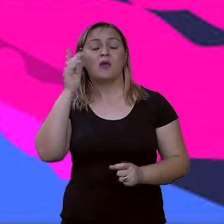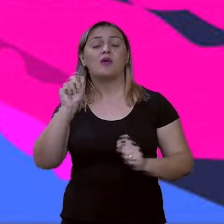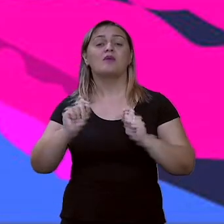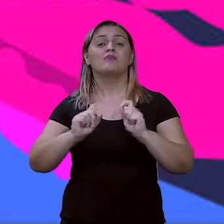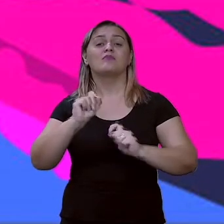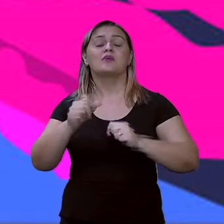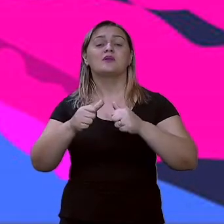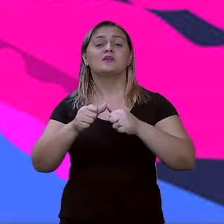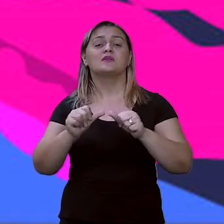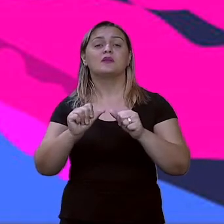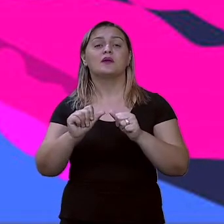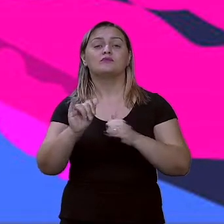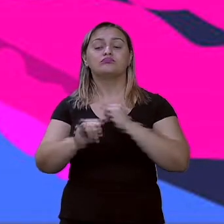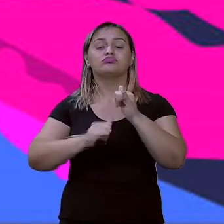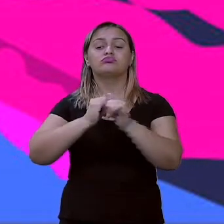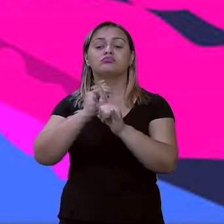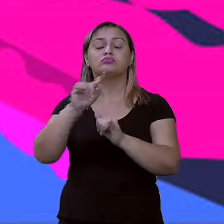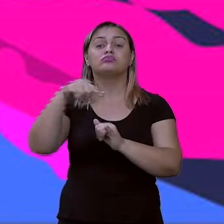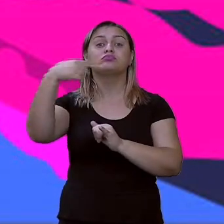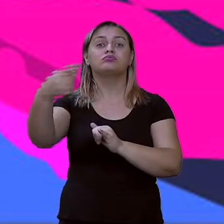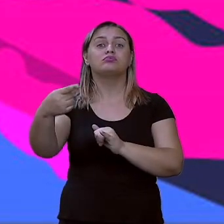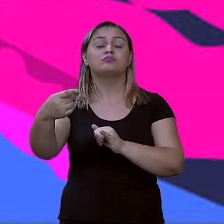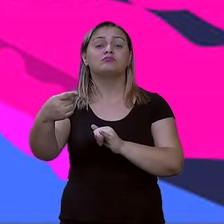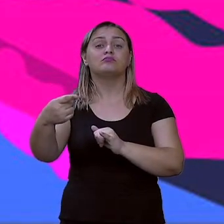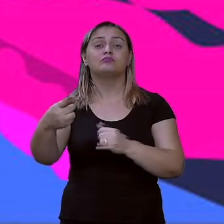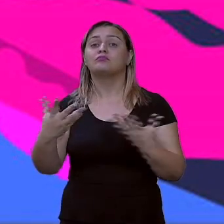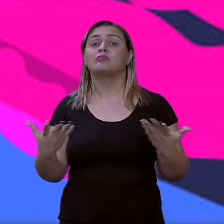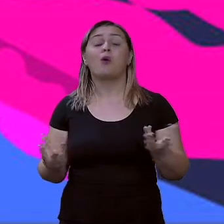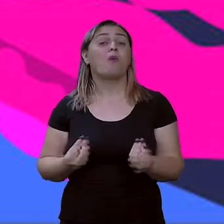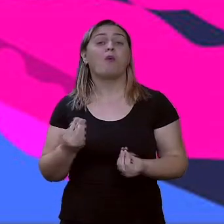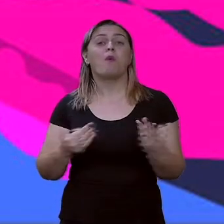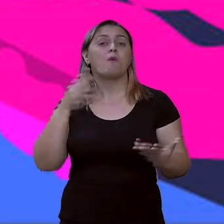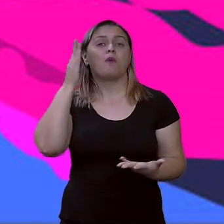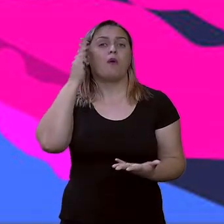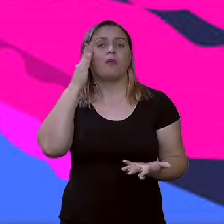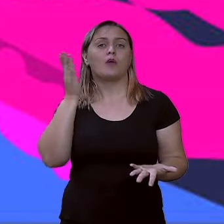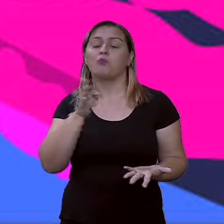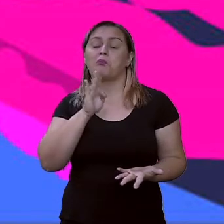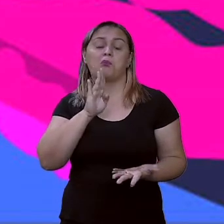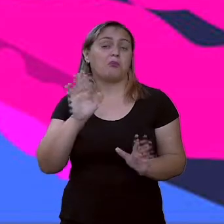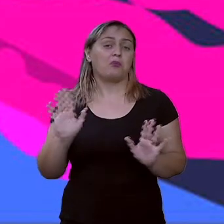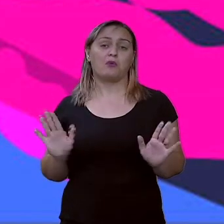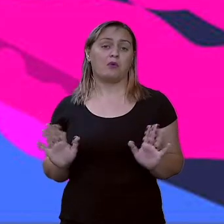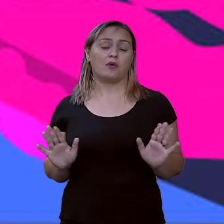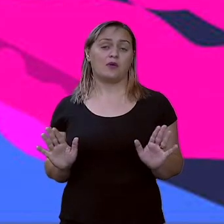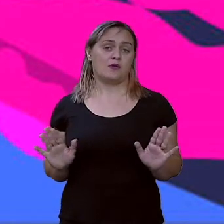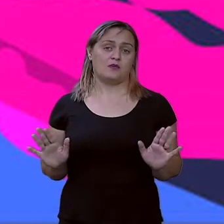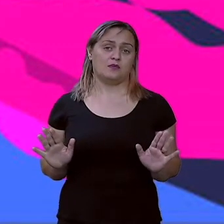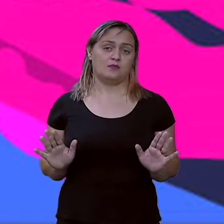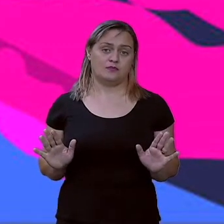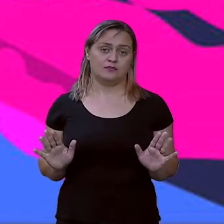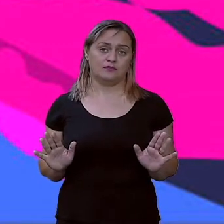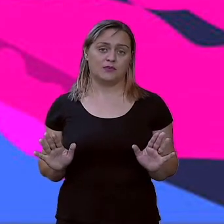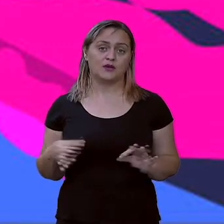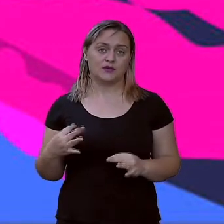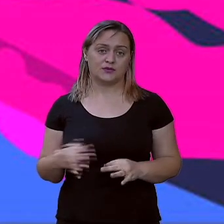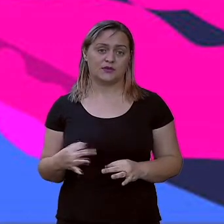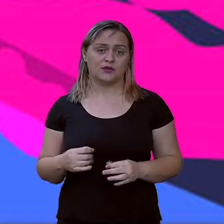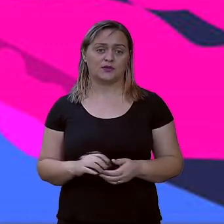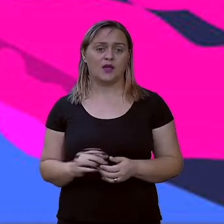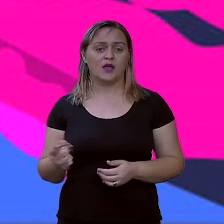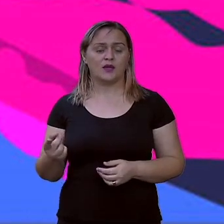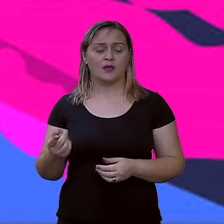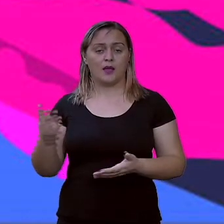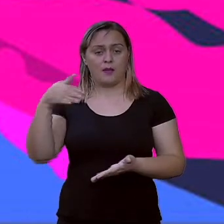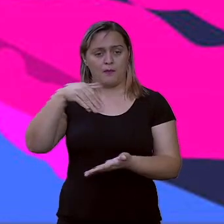cada argumento que ele usou, ele também sugeriu uma forma de resolver aquele problema. Essa parte eu grifei de